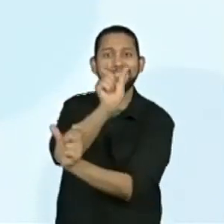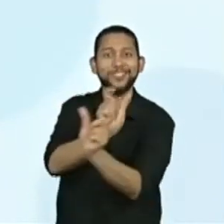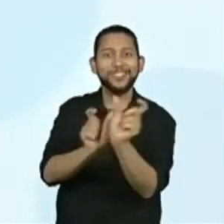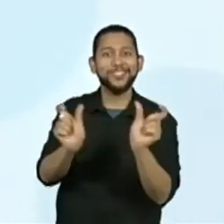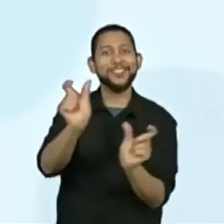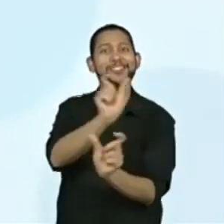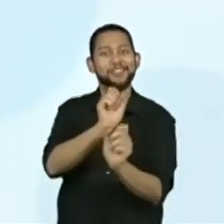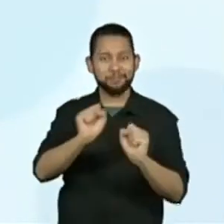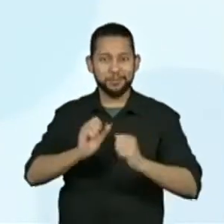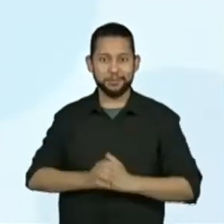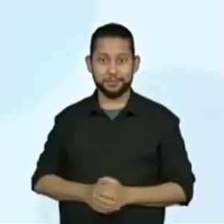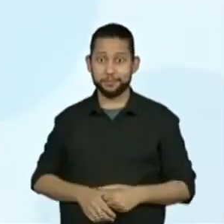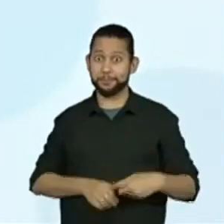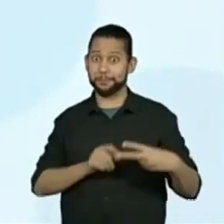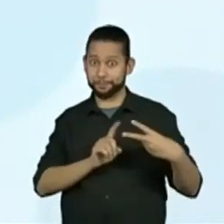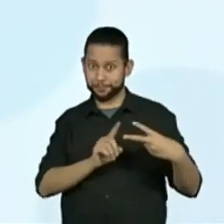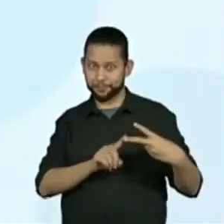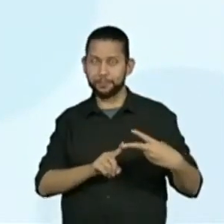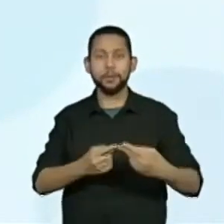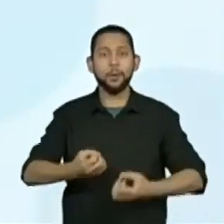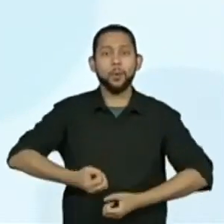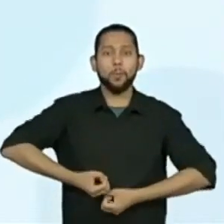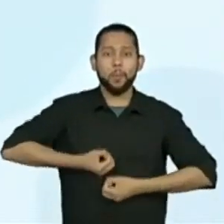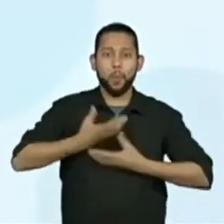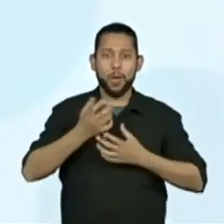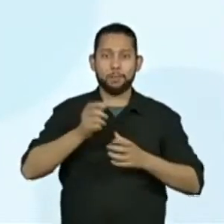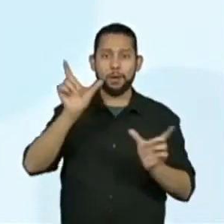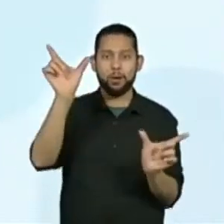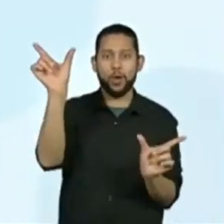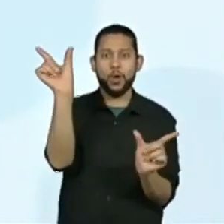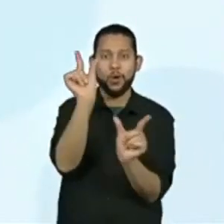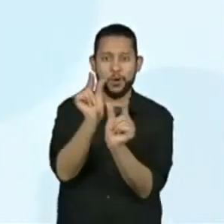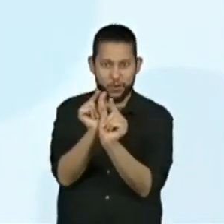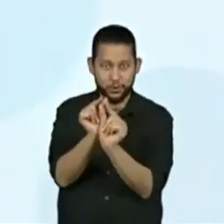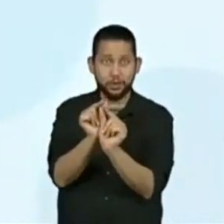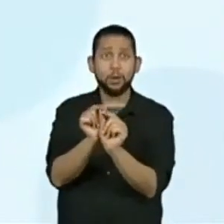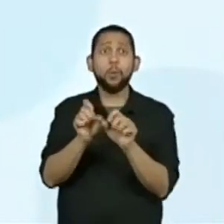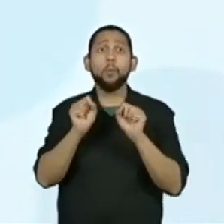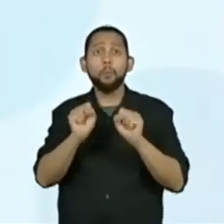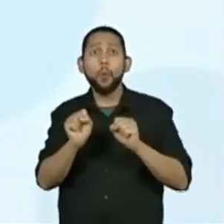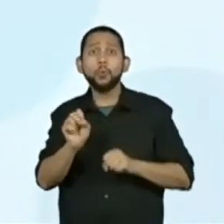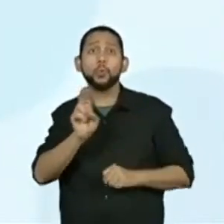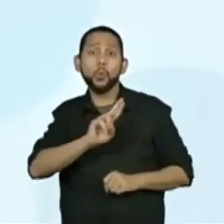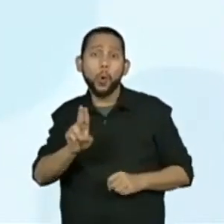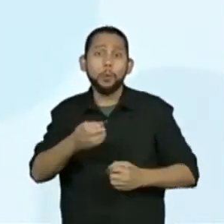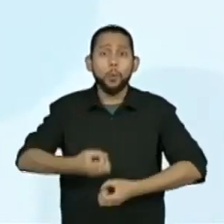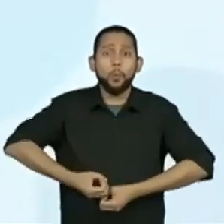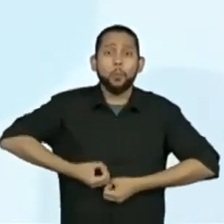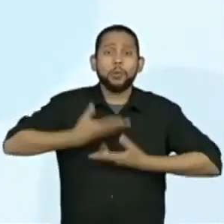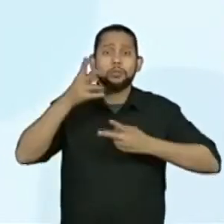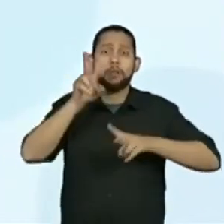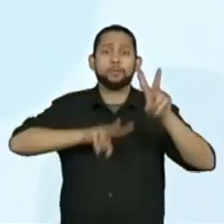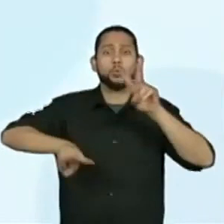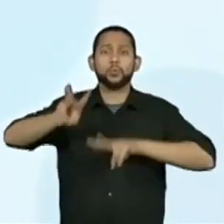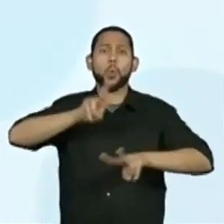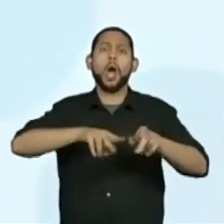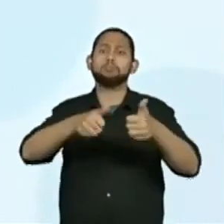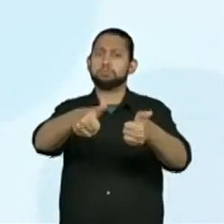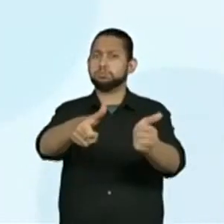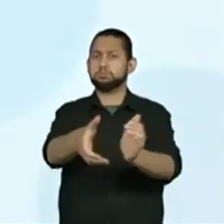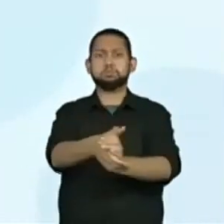Segundo ponto. O poema concreto também é chamado de poesia visual, que vocês lembraram bem.